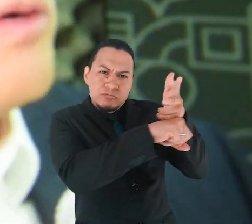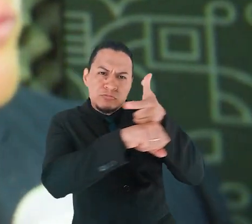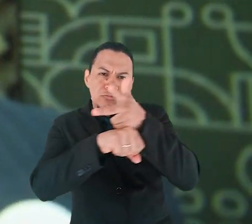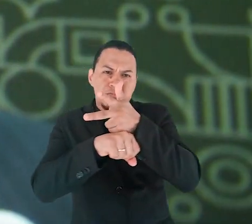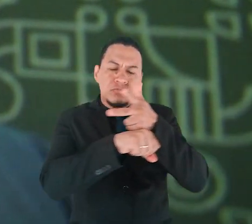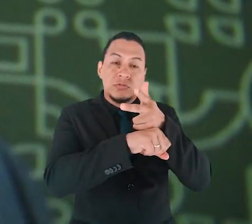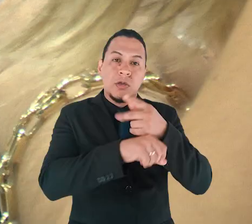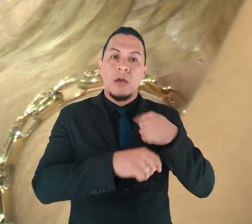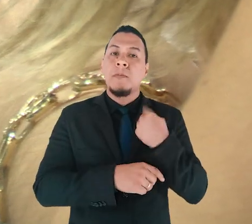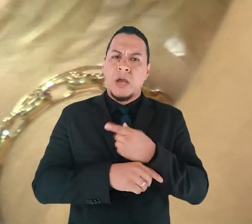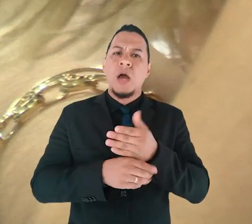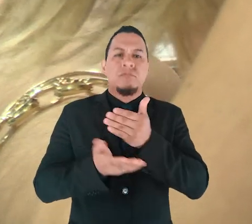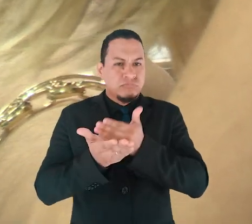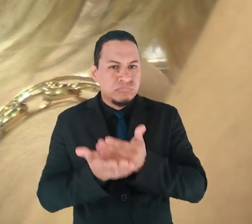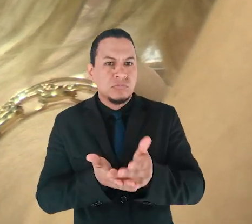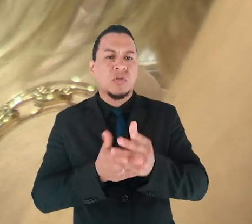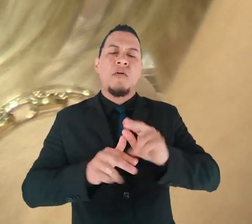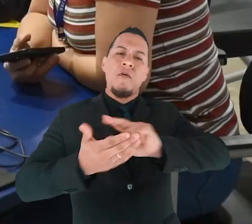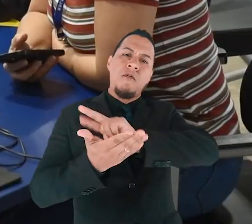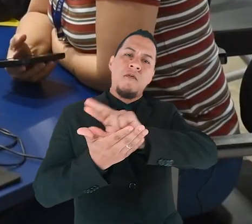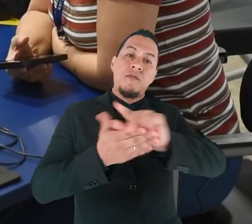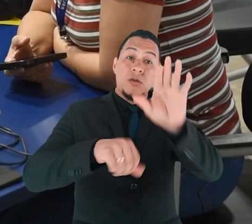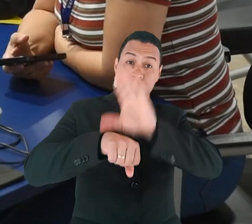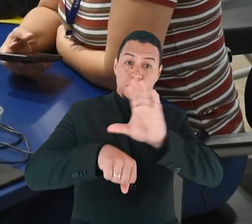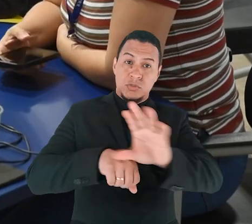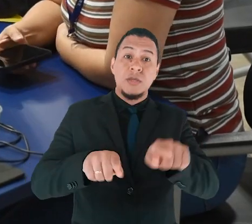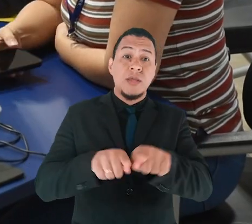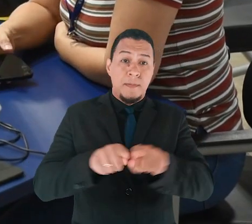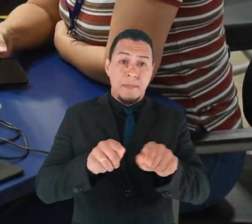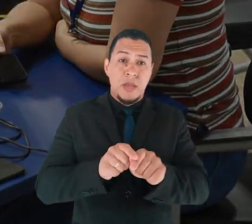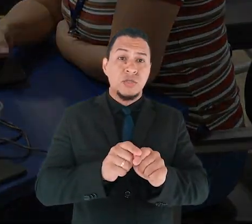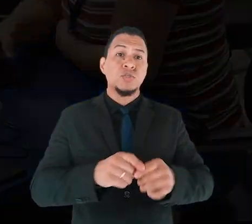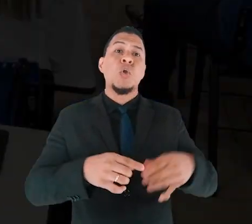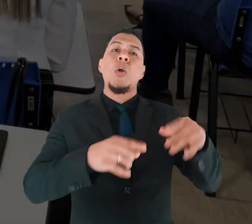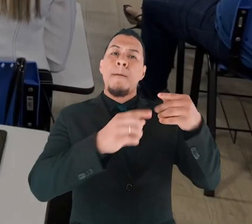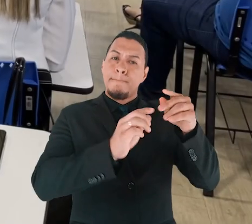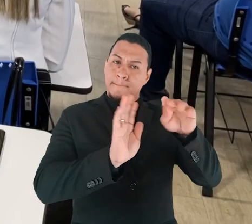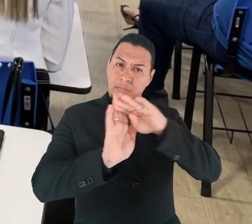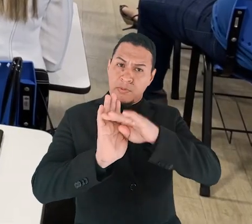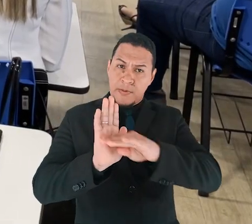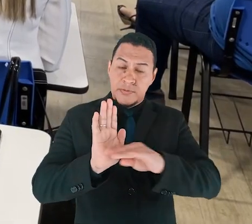formação inicial e continuada e novos programas educacionais.